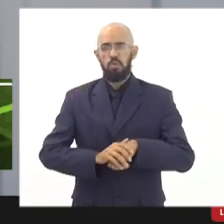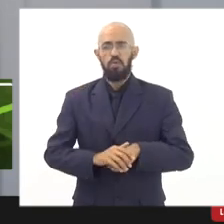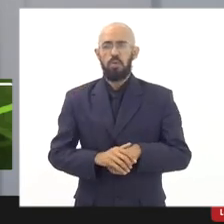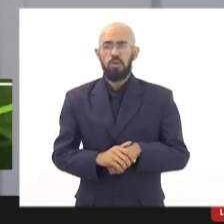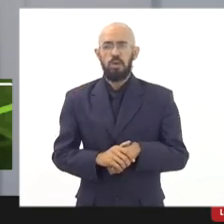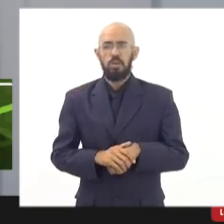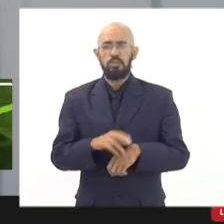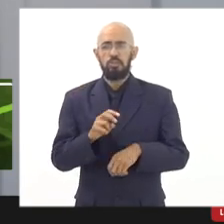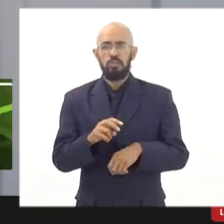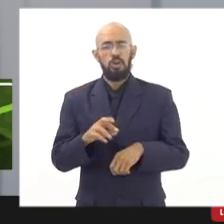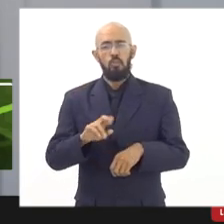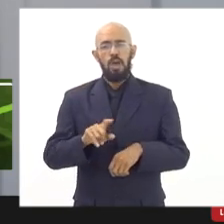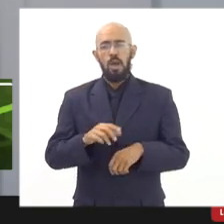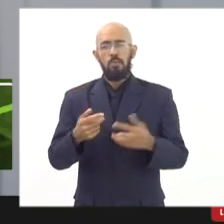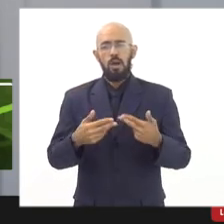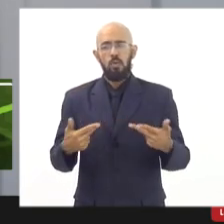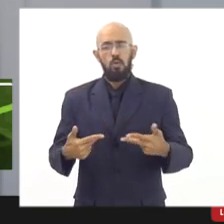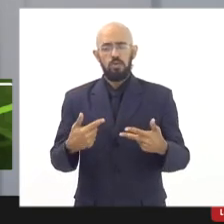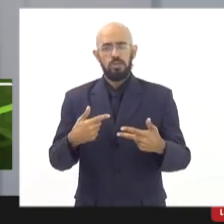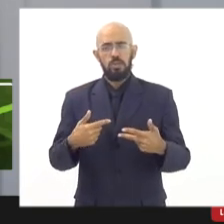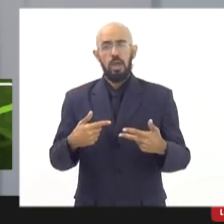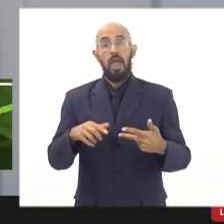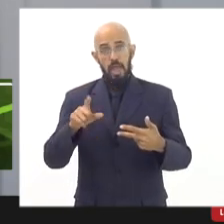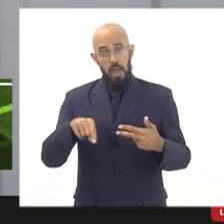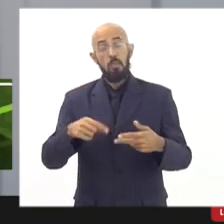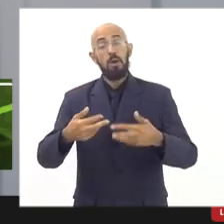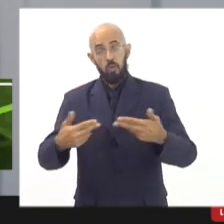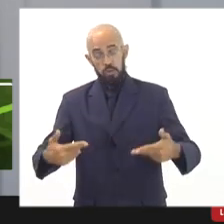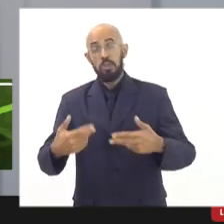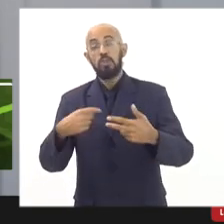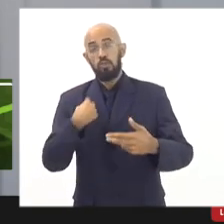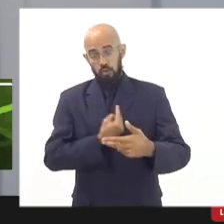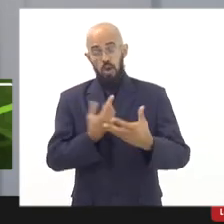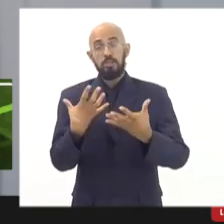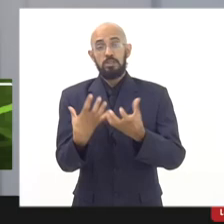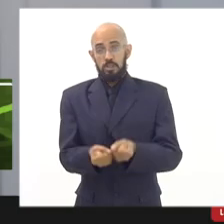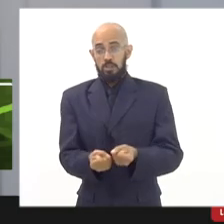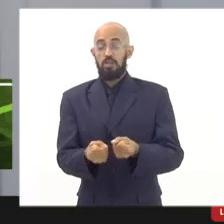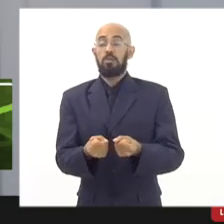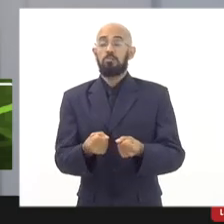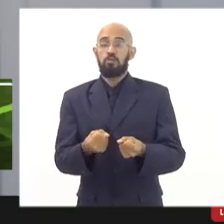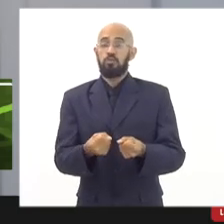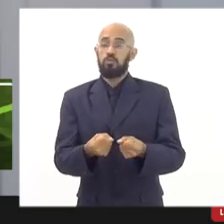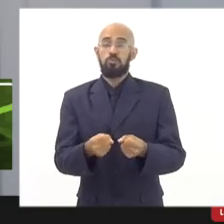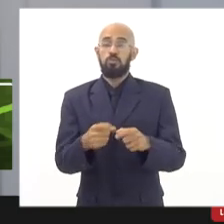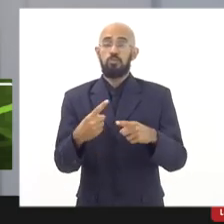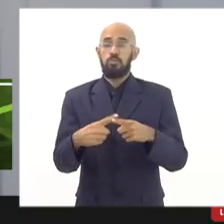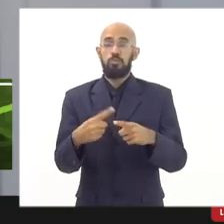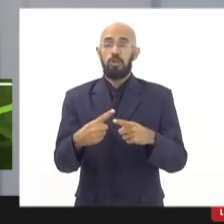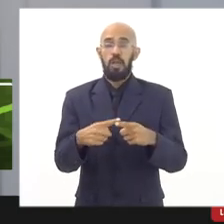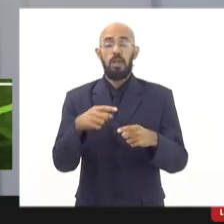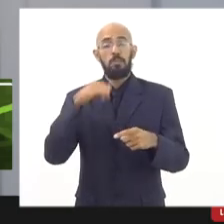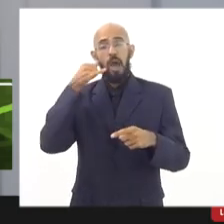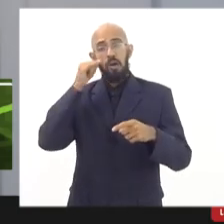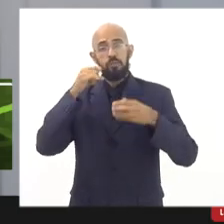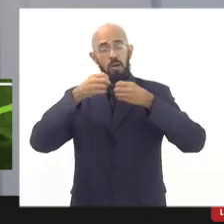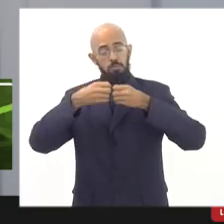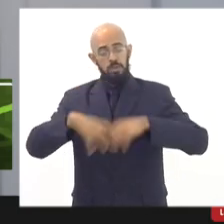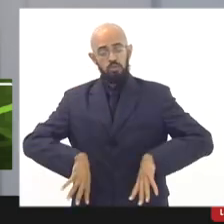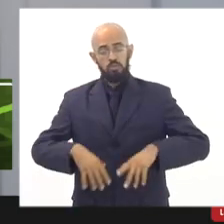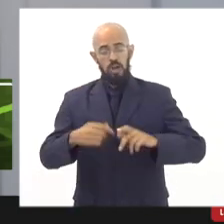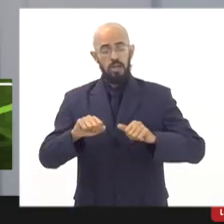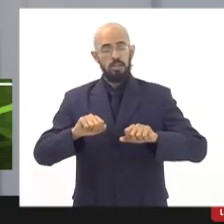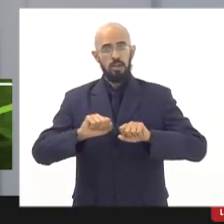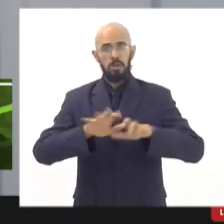foi algo que a gente acolheu e tem todo sentido. Então, para não prejudicar, para ter uma transparência maior,